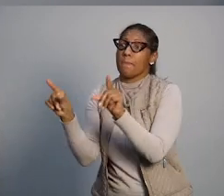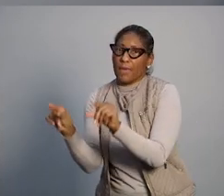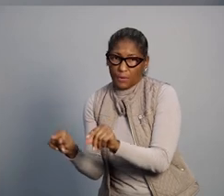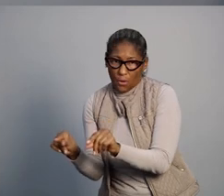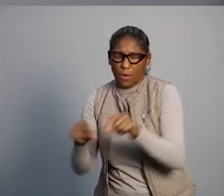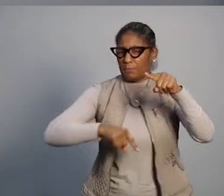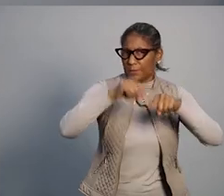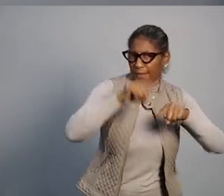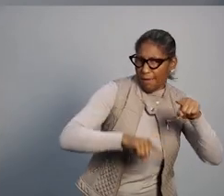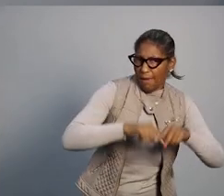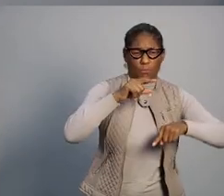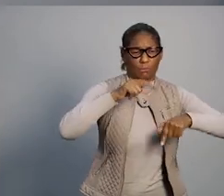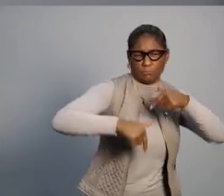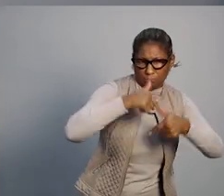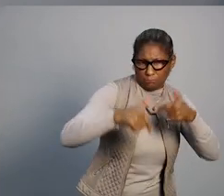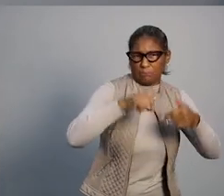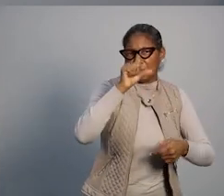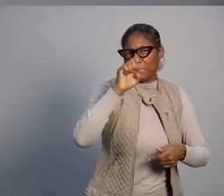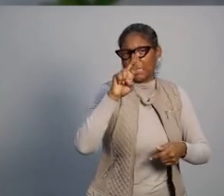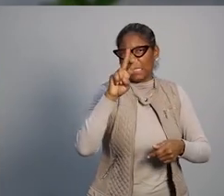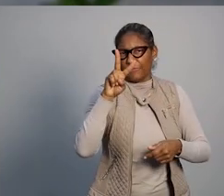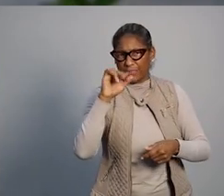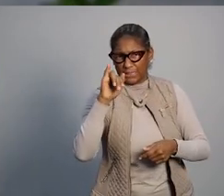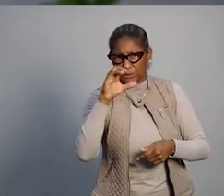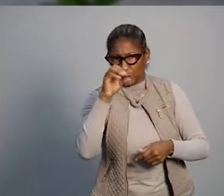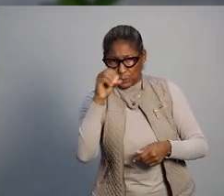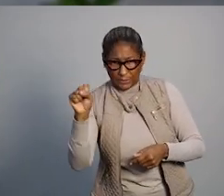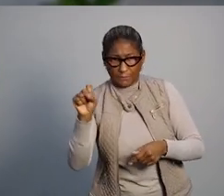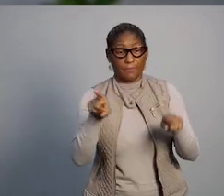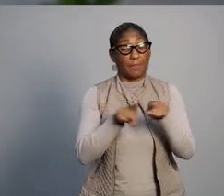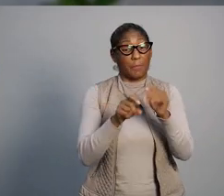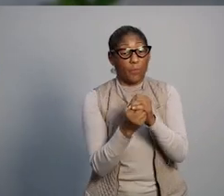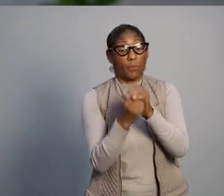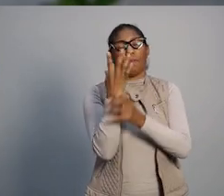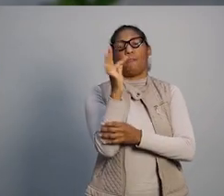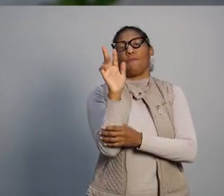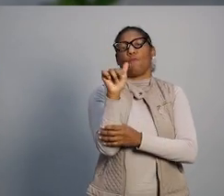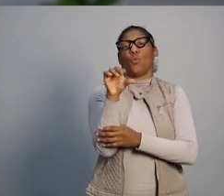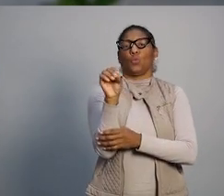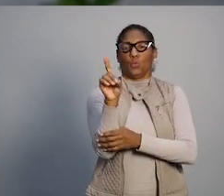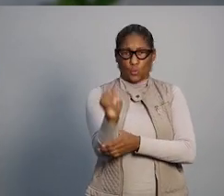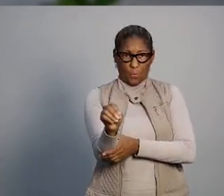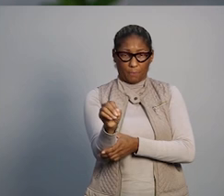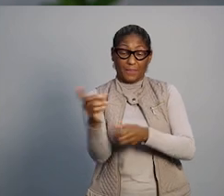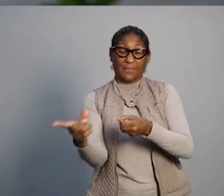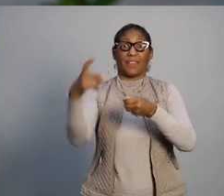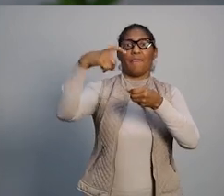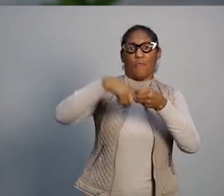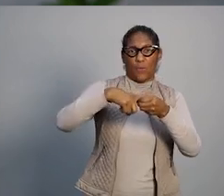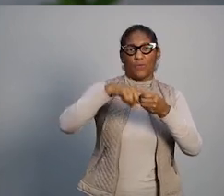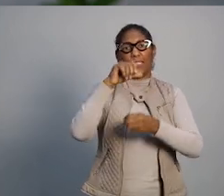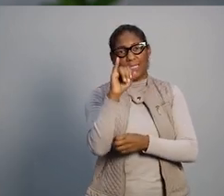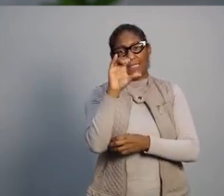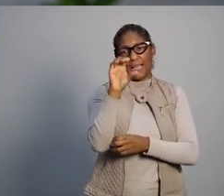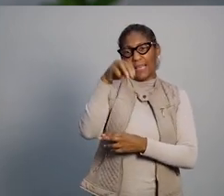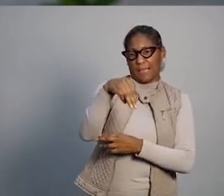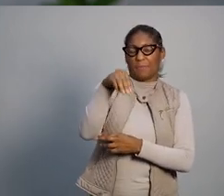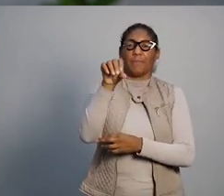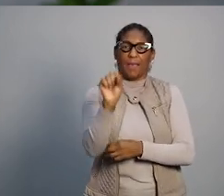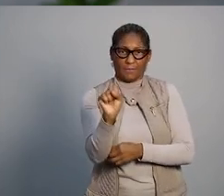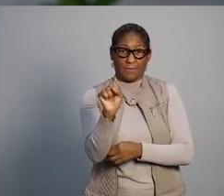uma carga menos heterogênea do que a atual. Além disso, nós vamos criar o Fundo Devolve ICMS.